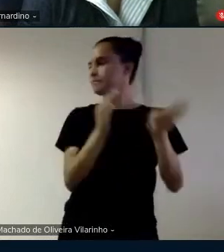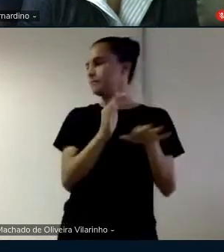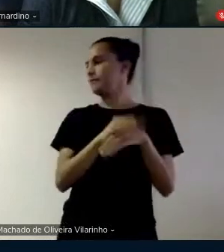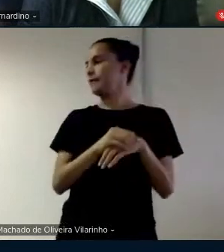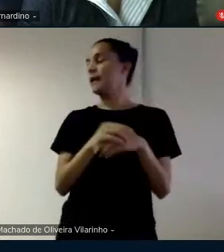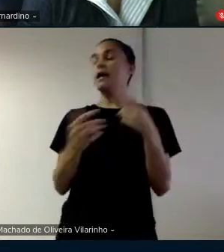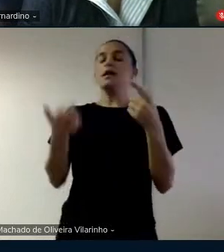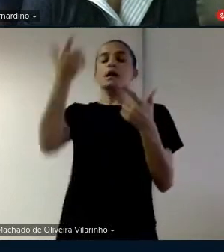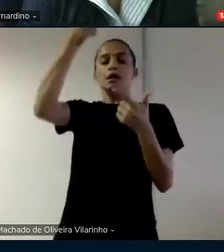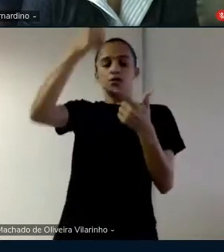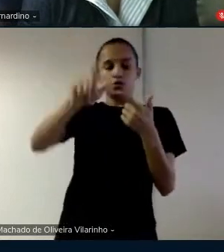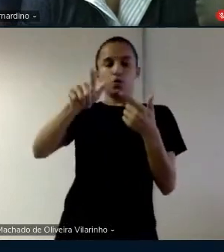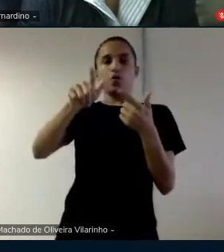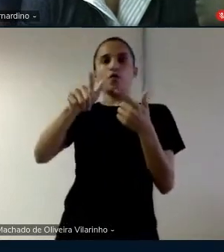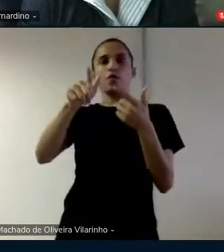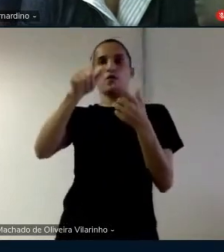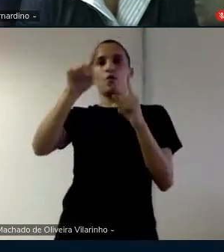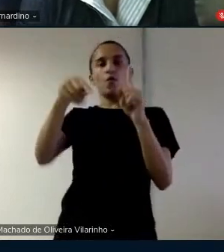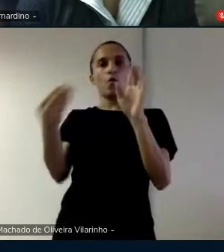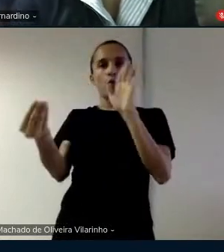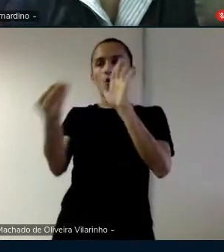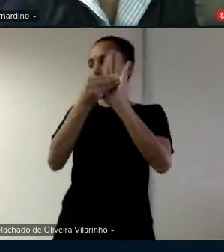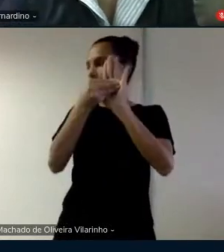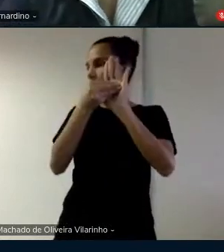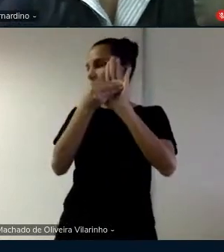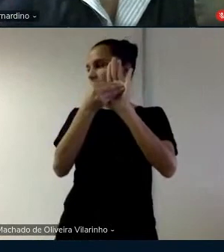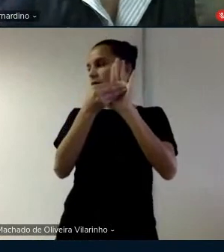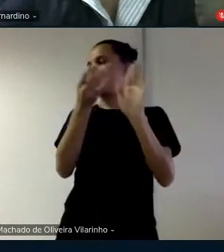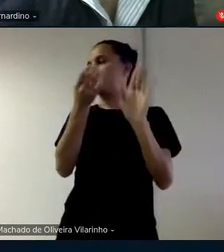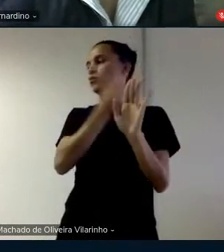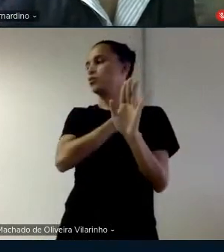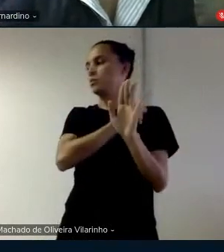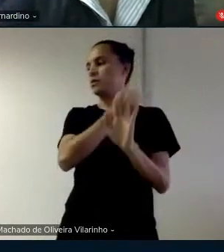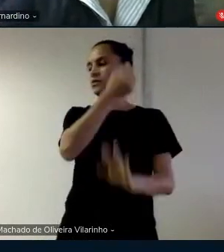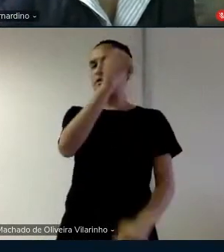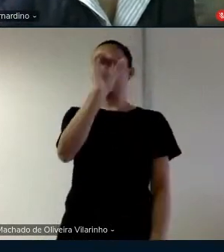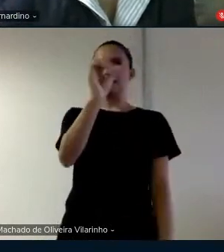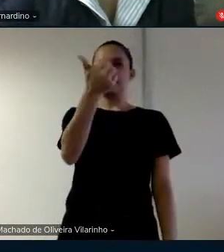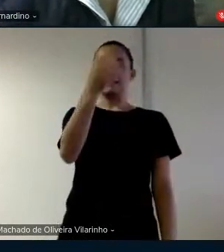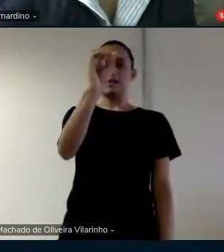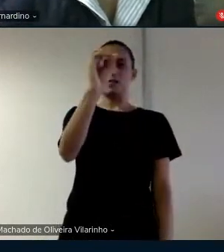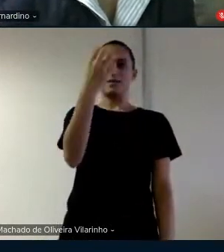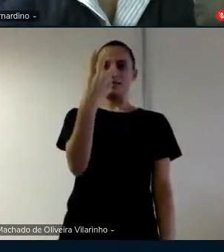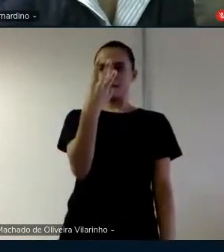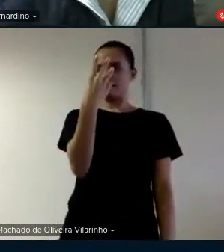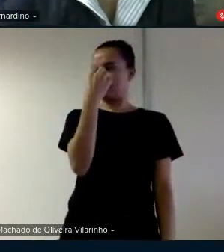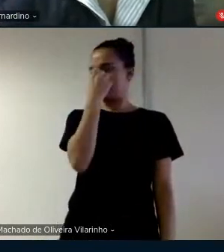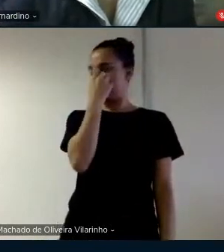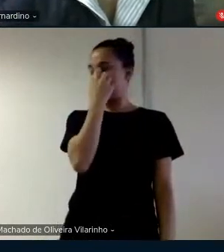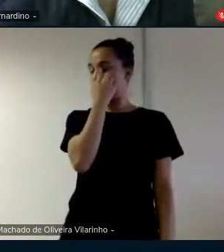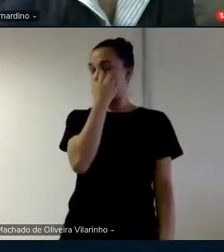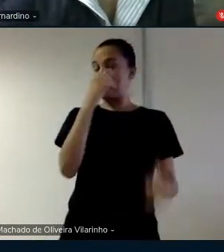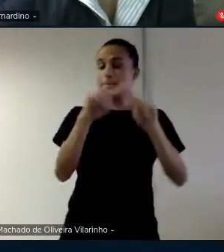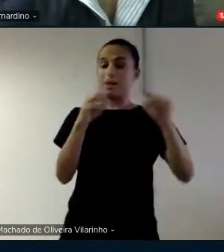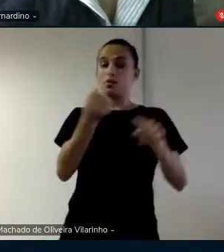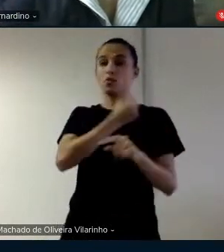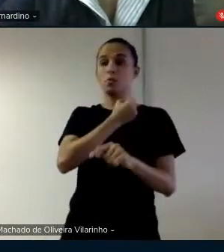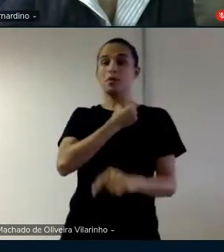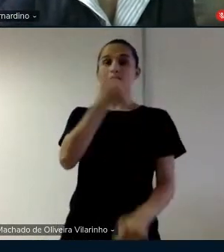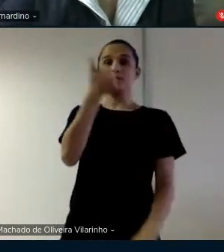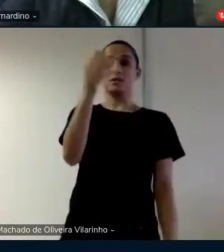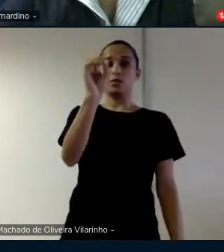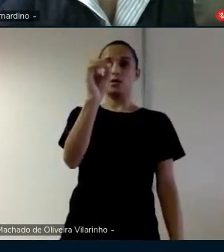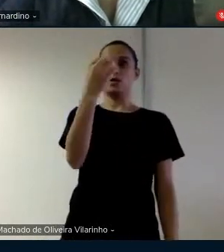aí de novo colocar que eu sugiro acrescentar no slide 103 aí você tem no slide 102